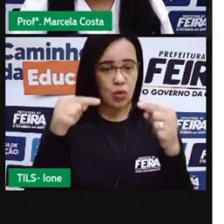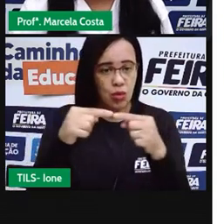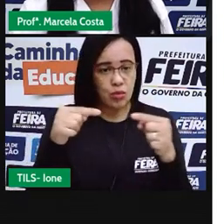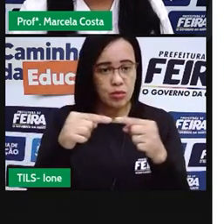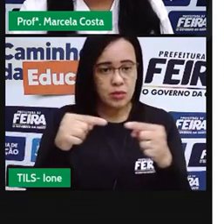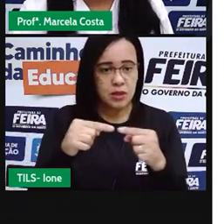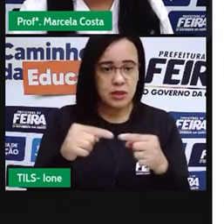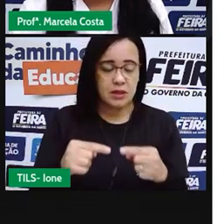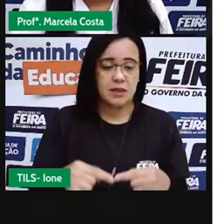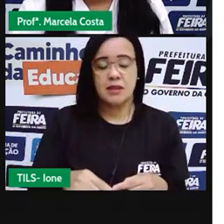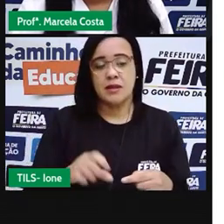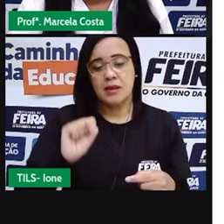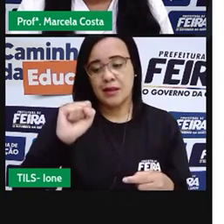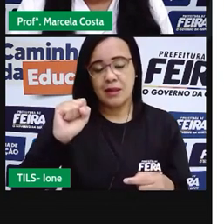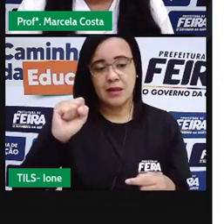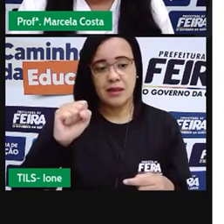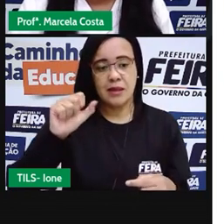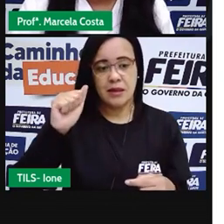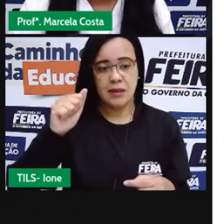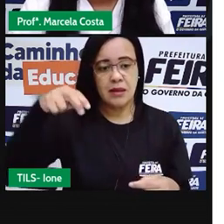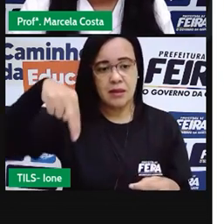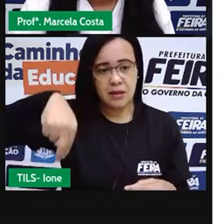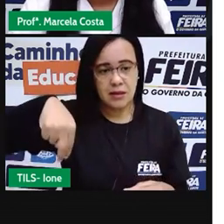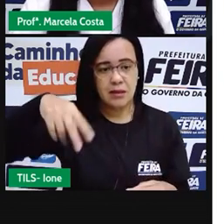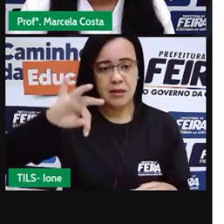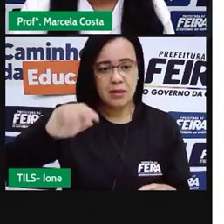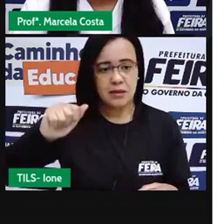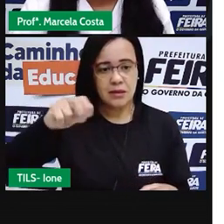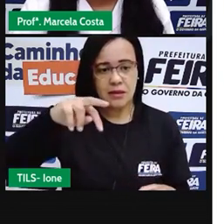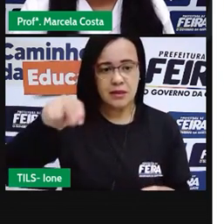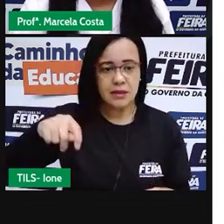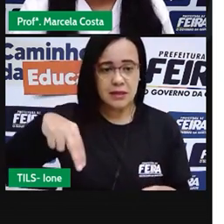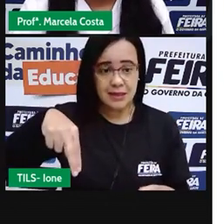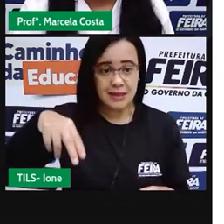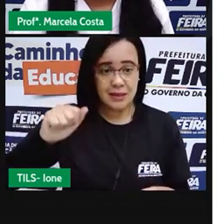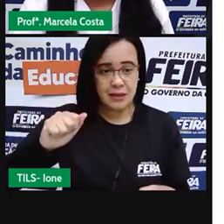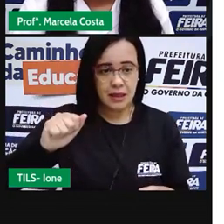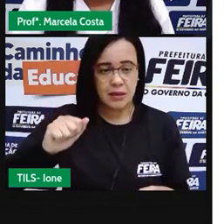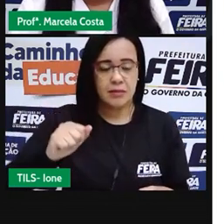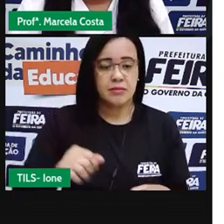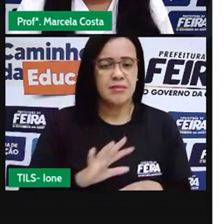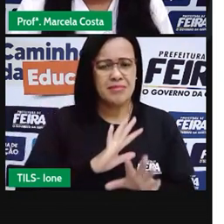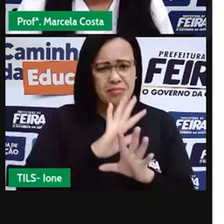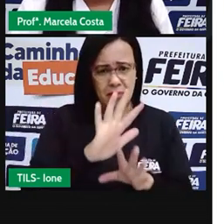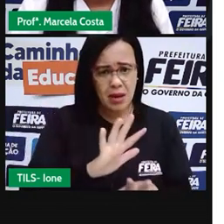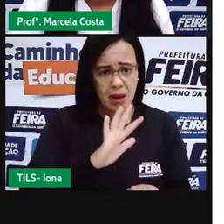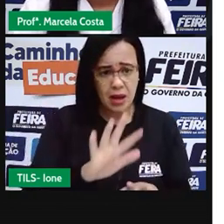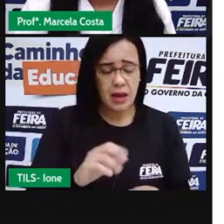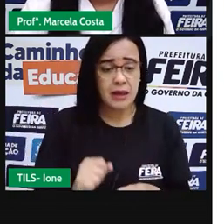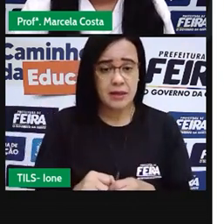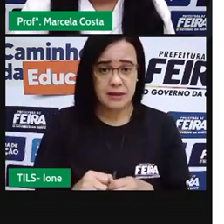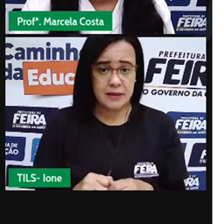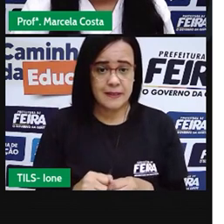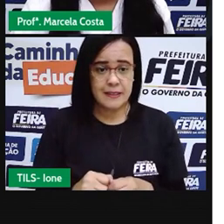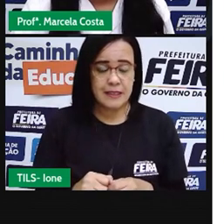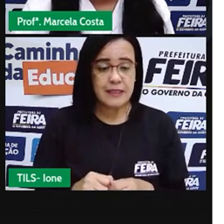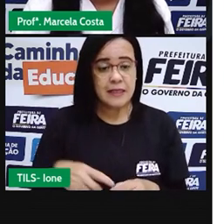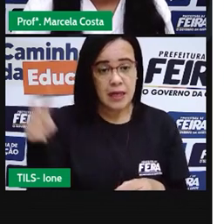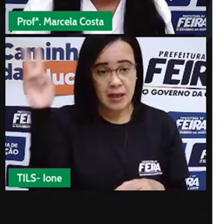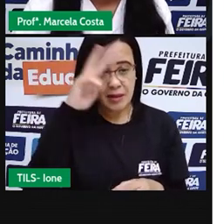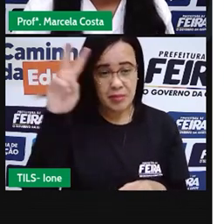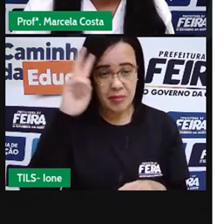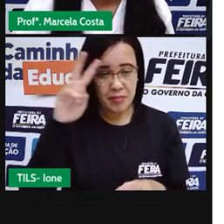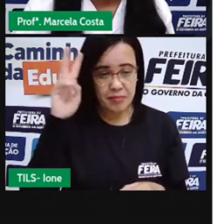As chuvas do mês e a não interrupção das aulas no meio do ano, não permitindo uma grande